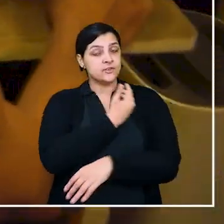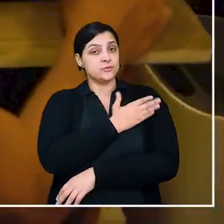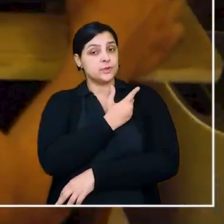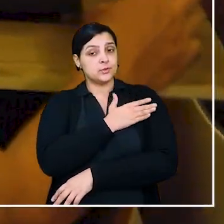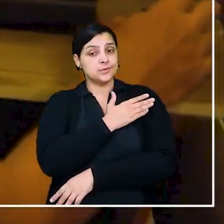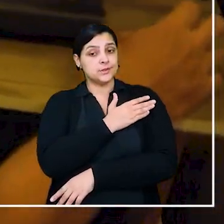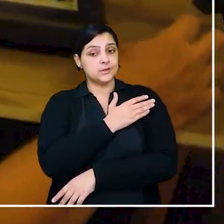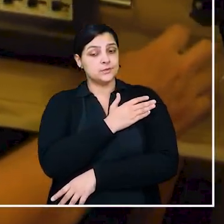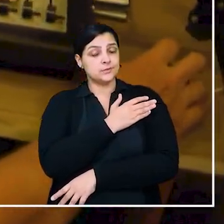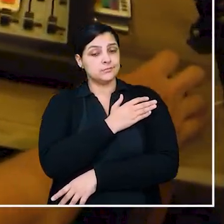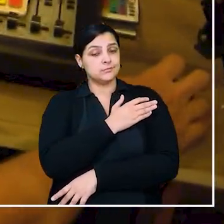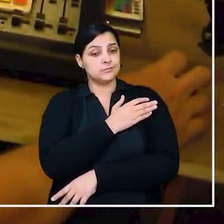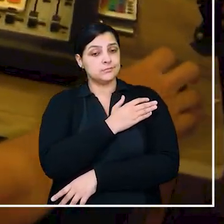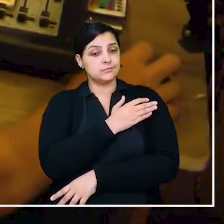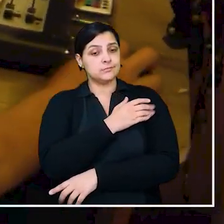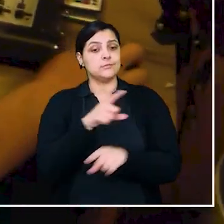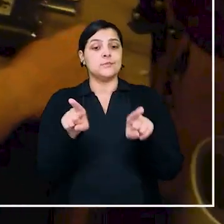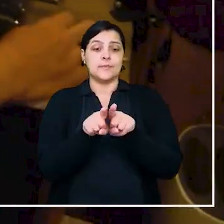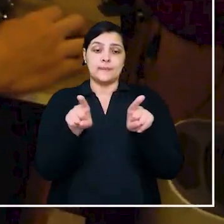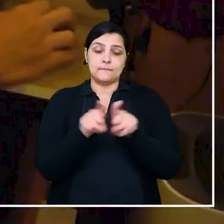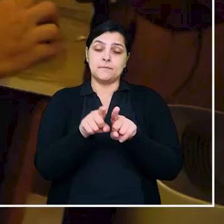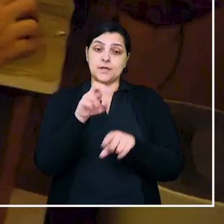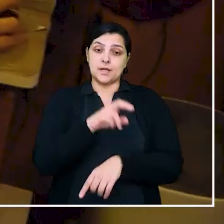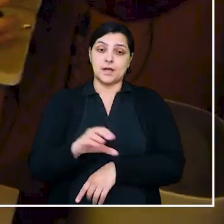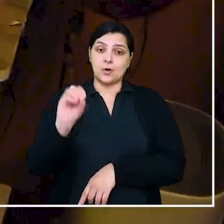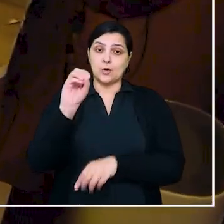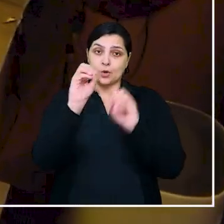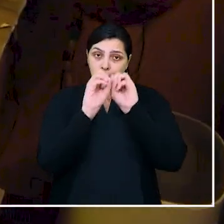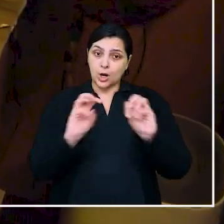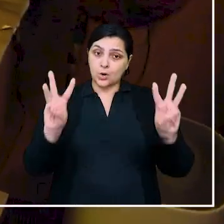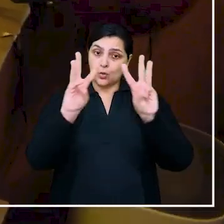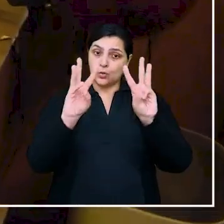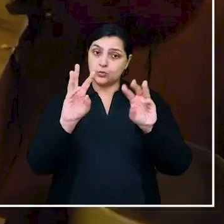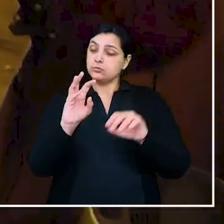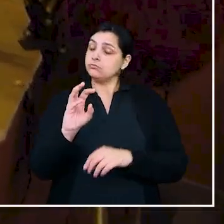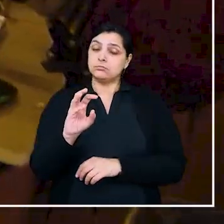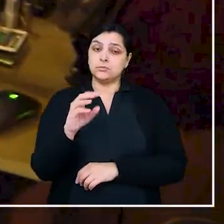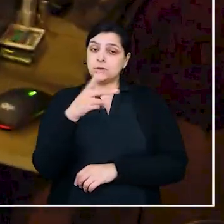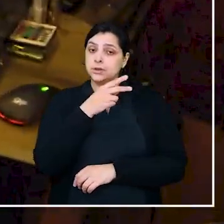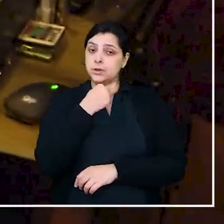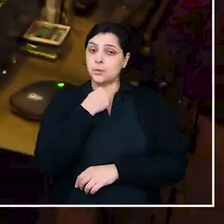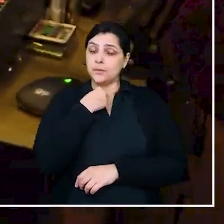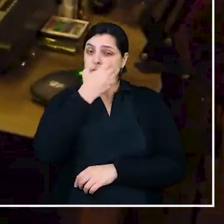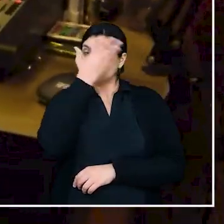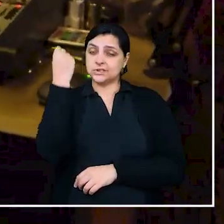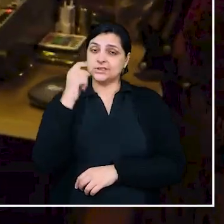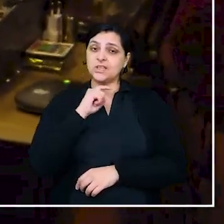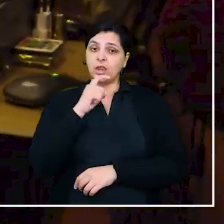discriminação e, como apegou as Nações Unidas, que ninguém seja deixado para trás.